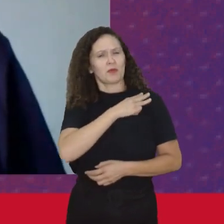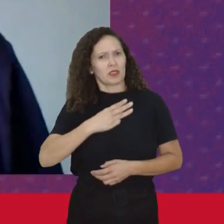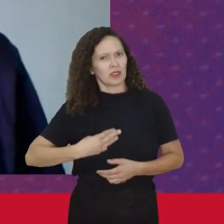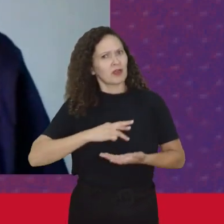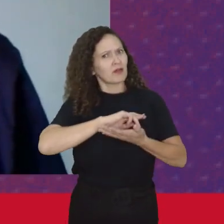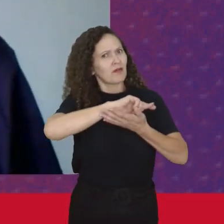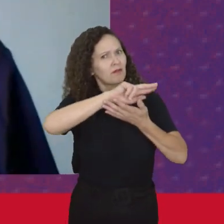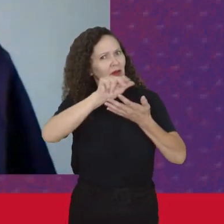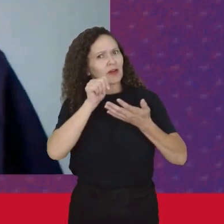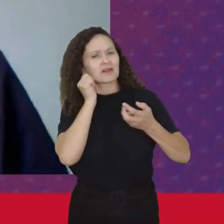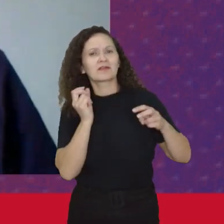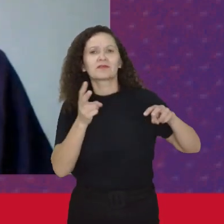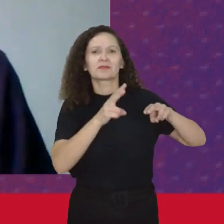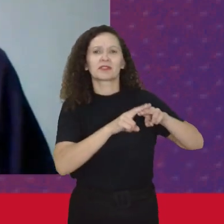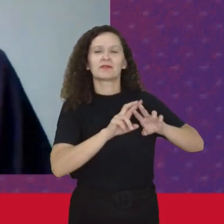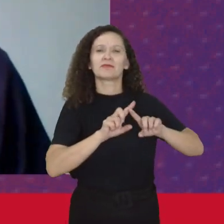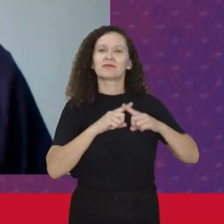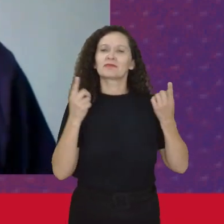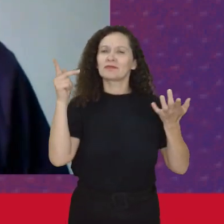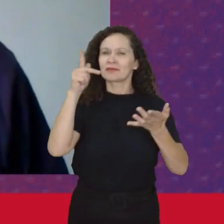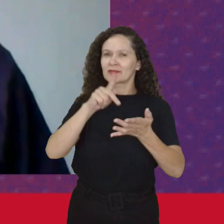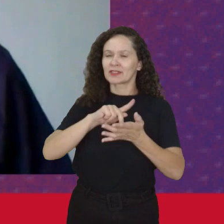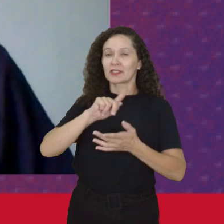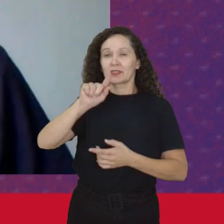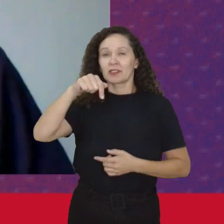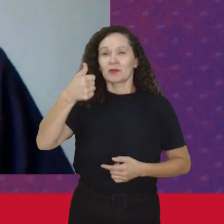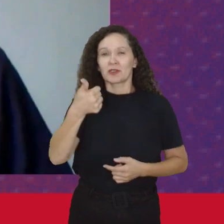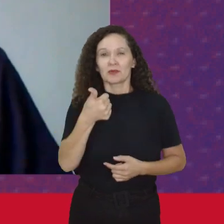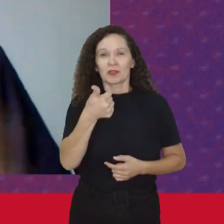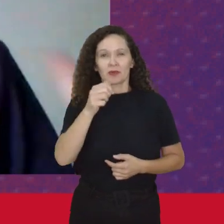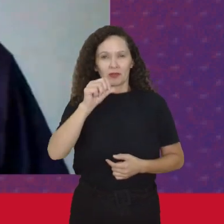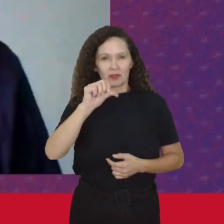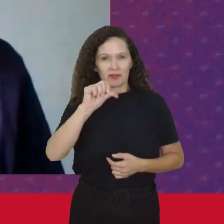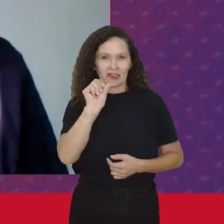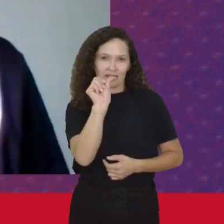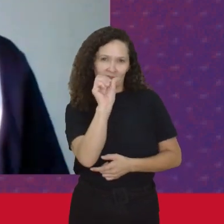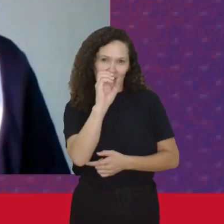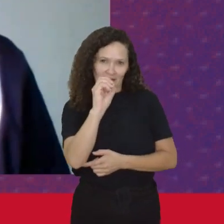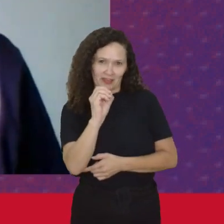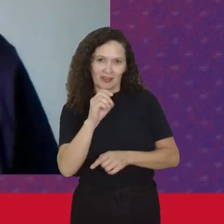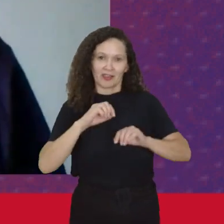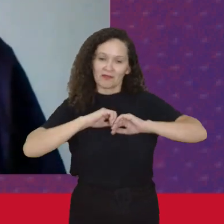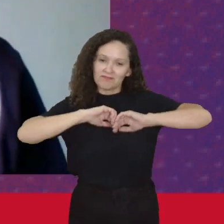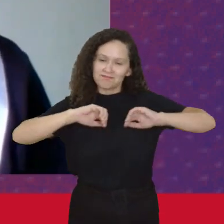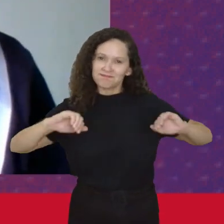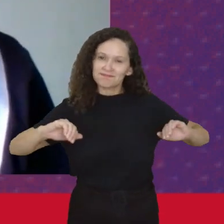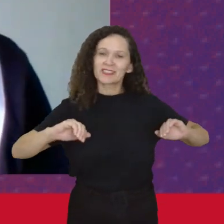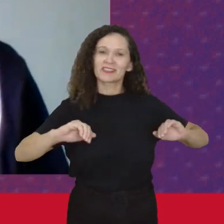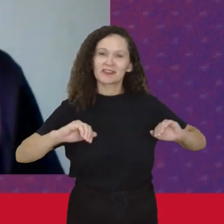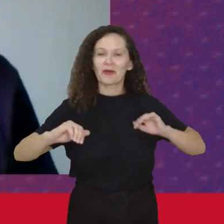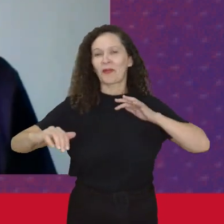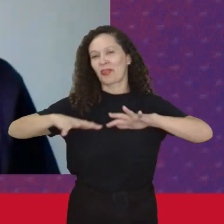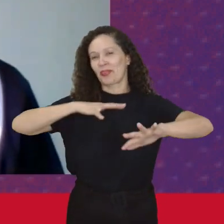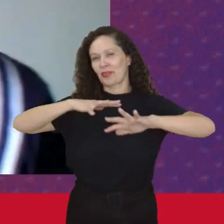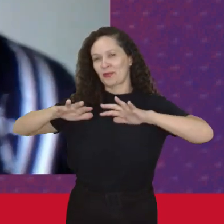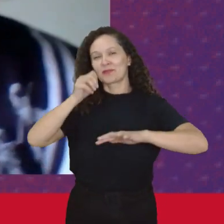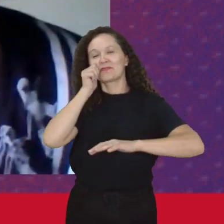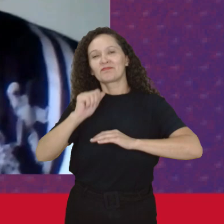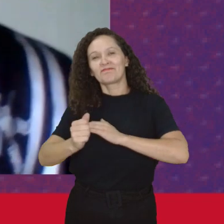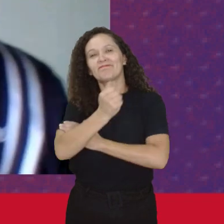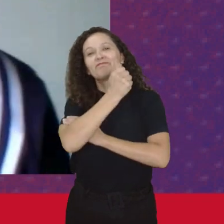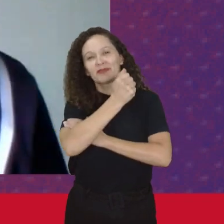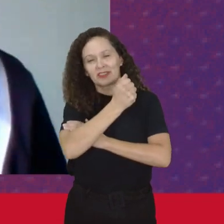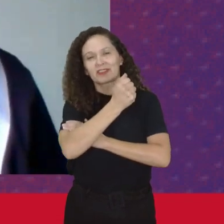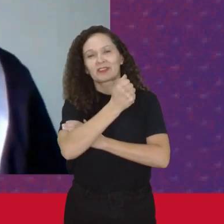Mas a verdade É que nos anos 60 Há de novo Uma explosão De um movimento Feminista